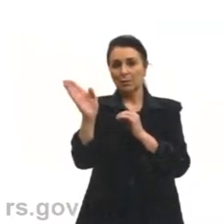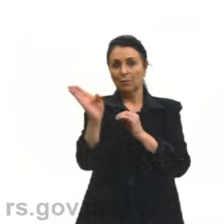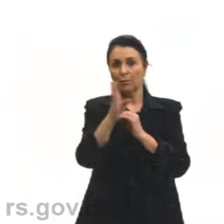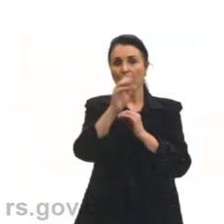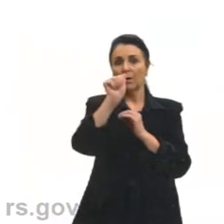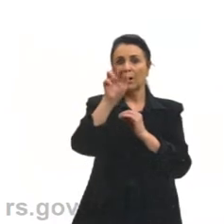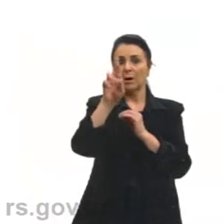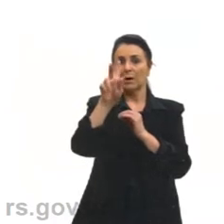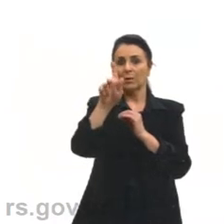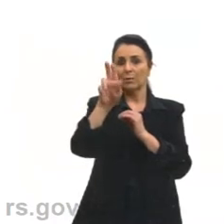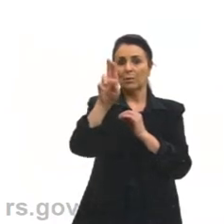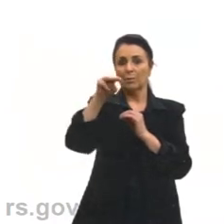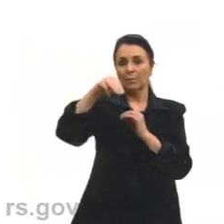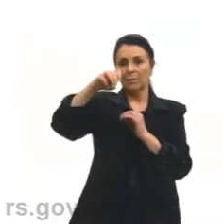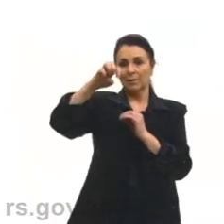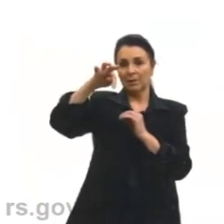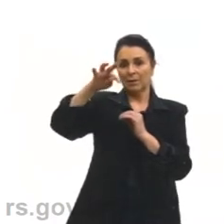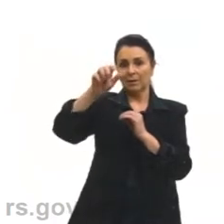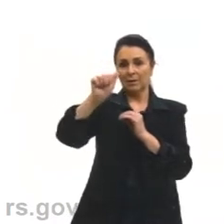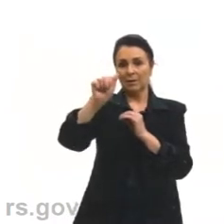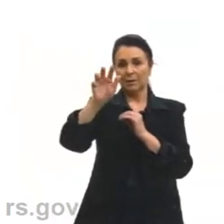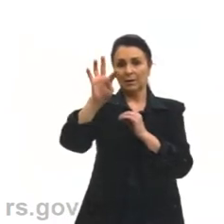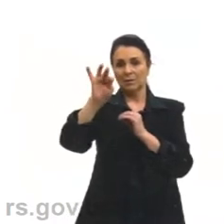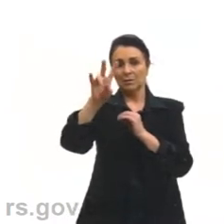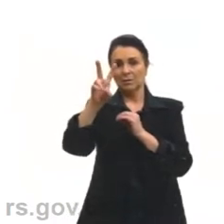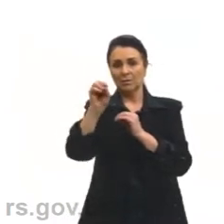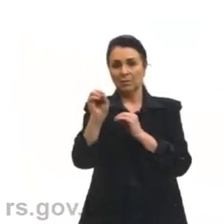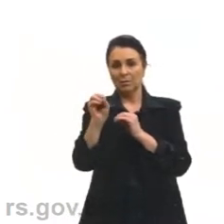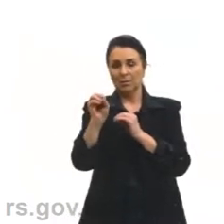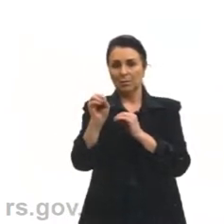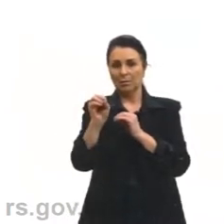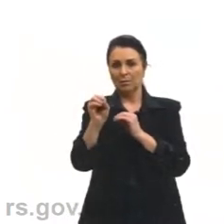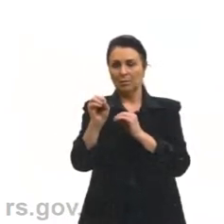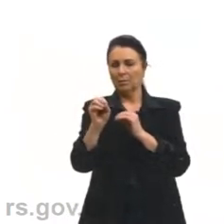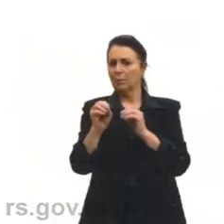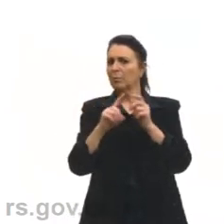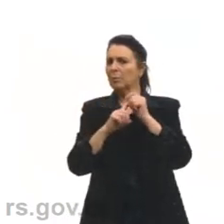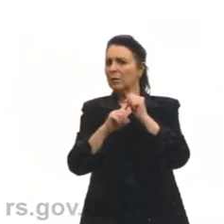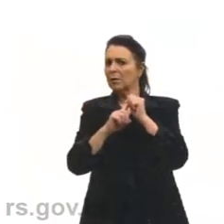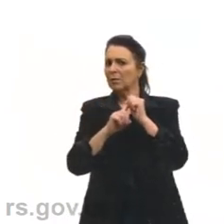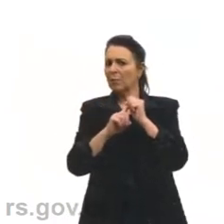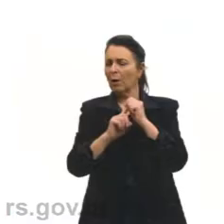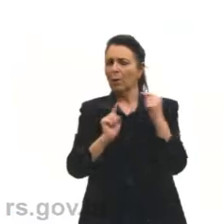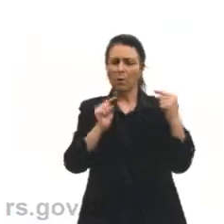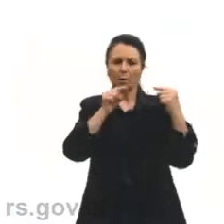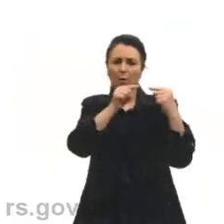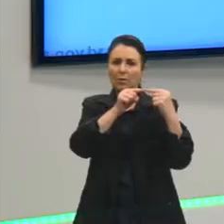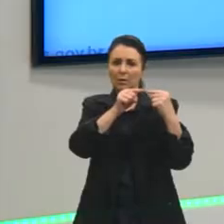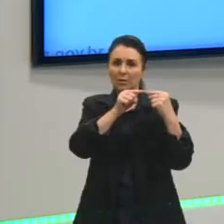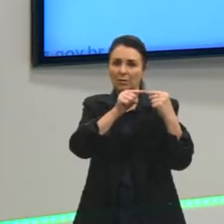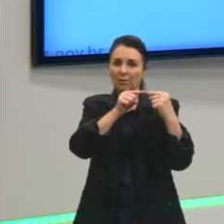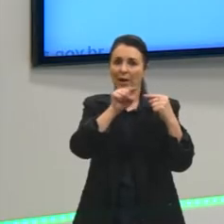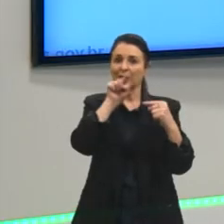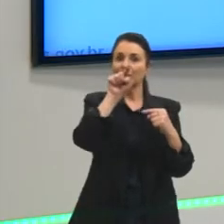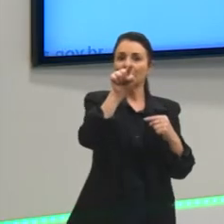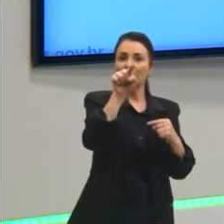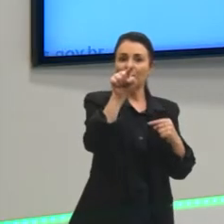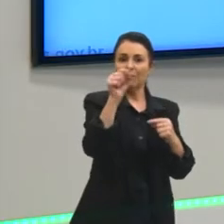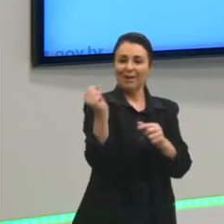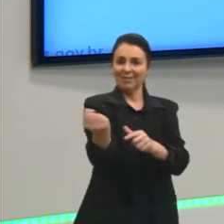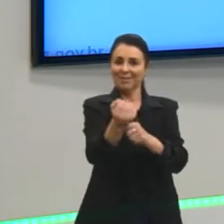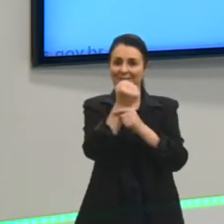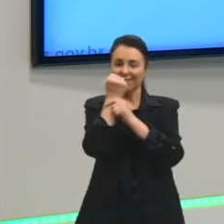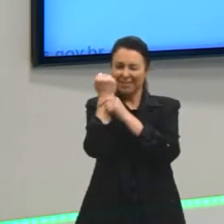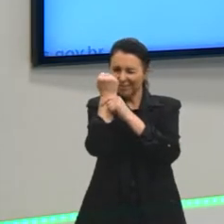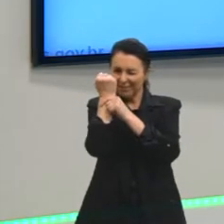principal finalidade, galera, a principal é defender um ponto de vista em relação